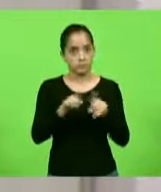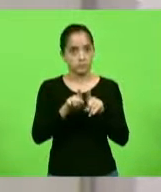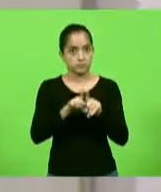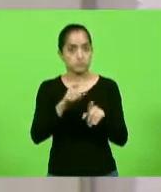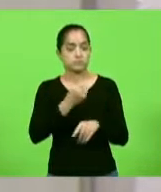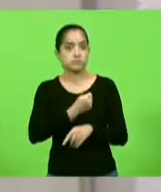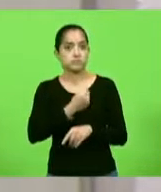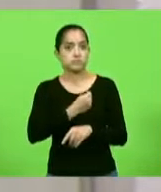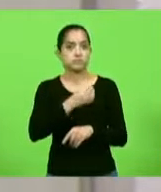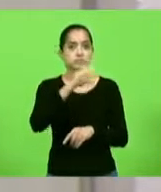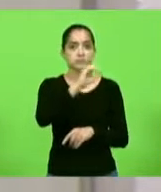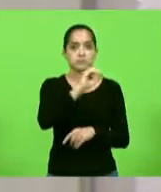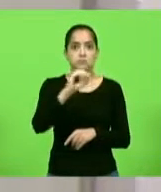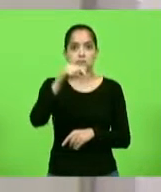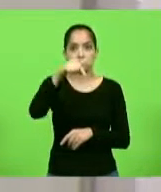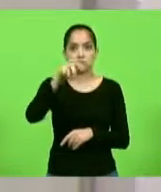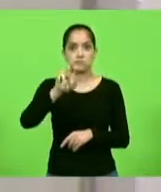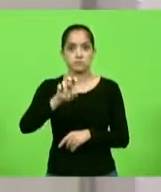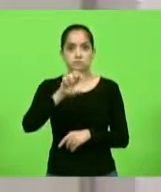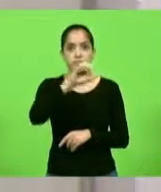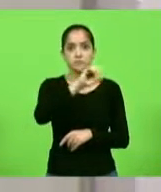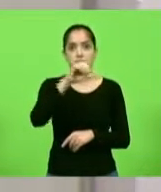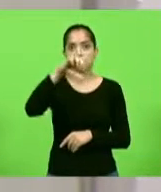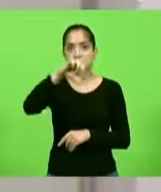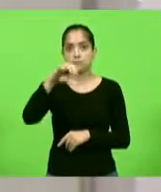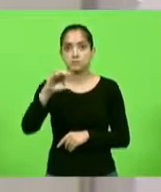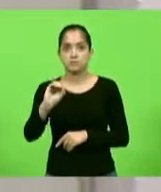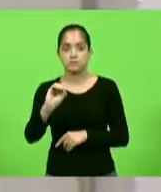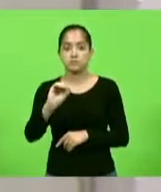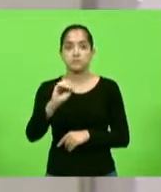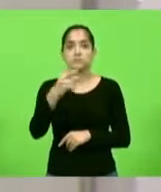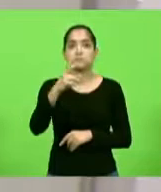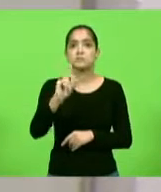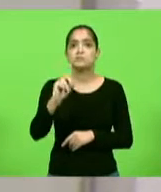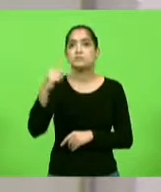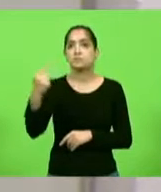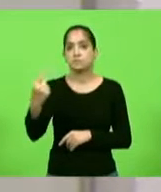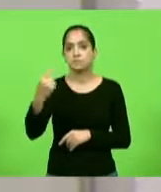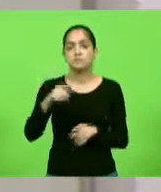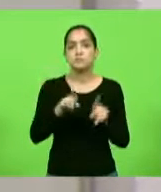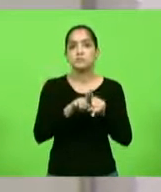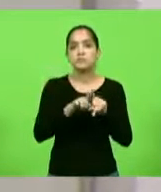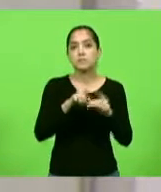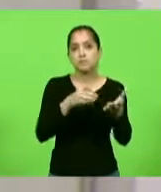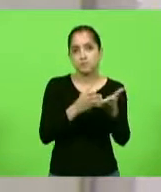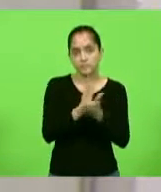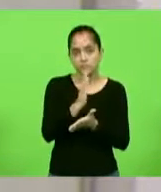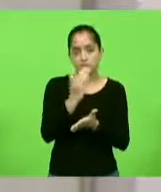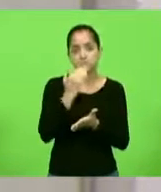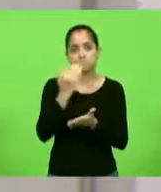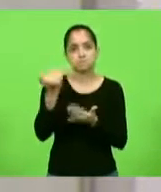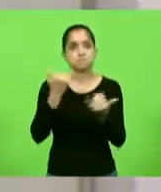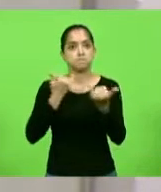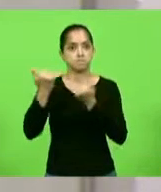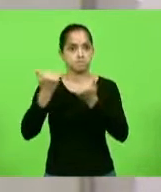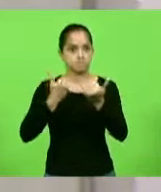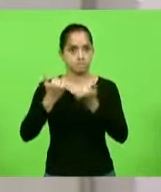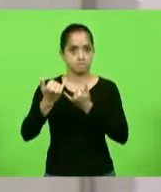0075 e 0090-2021, foram aprovados os pedidos de informação